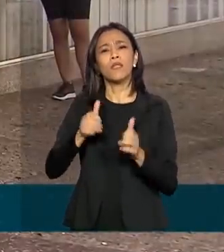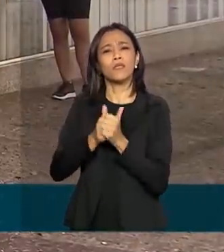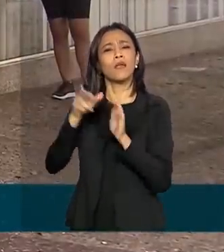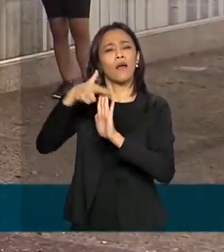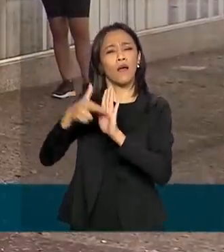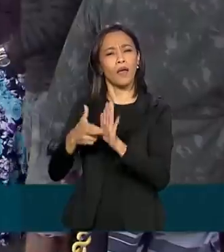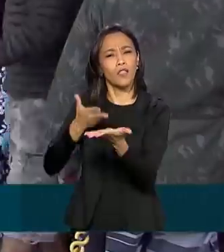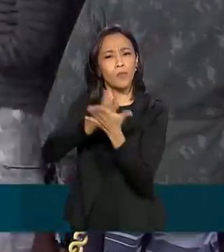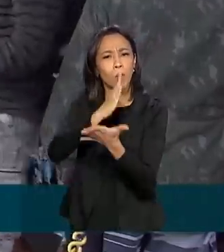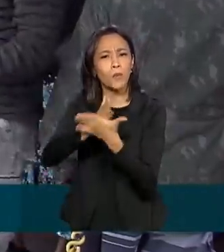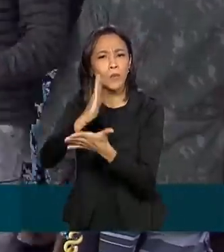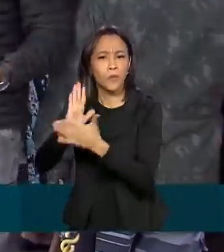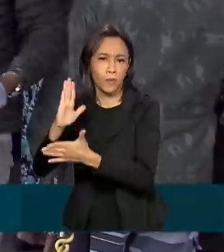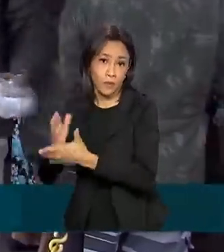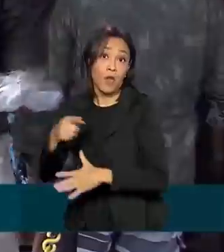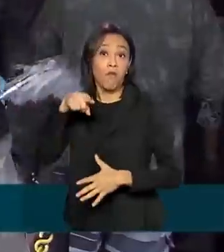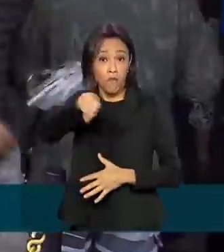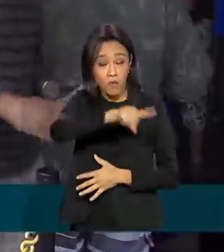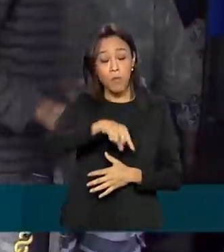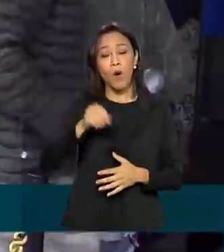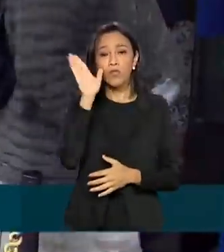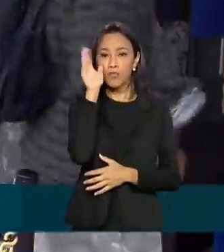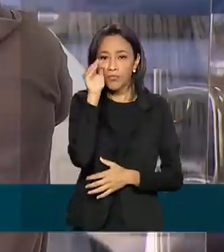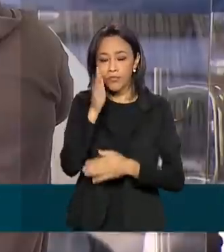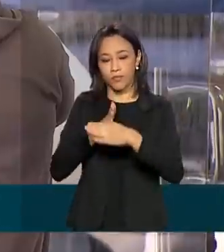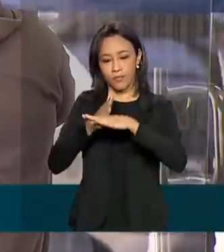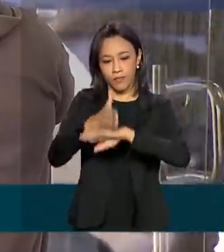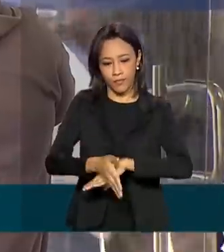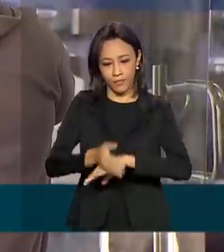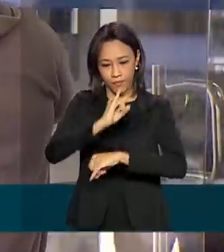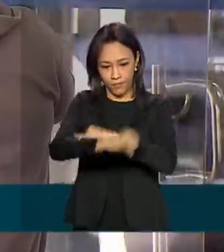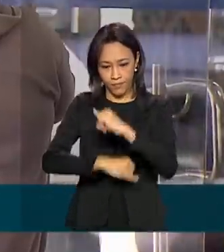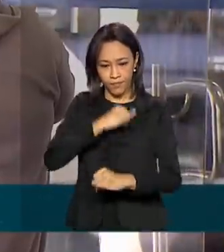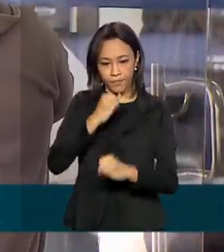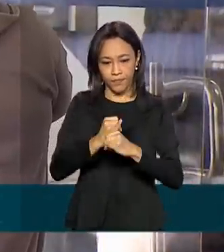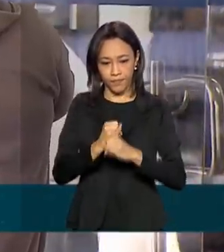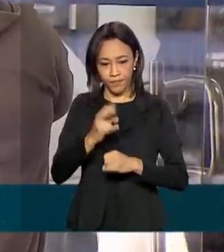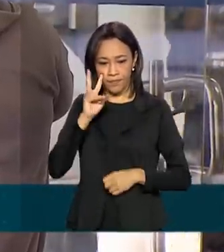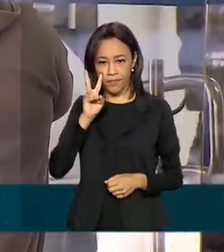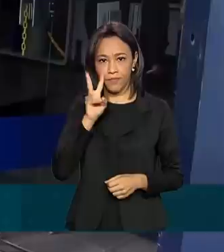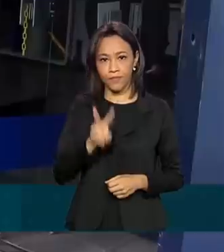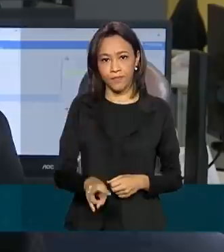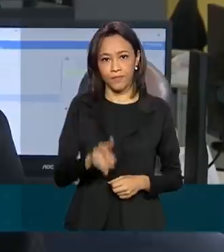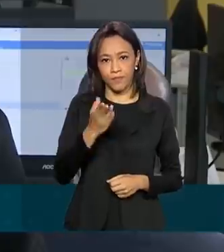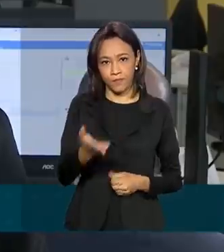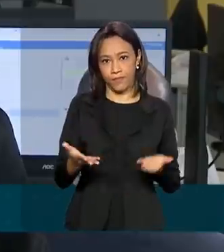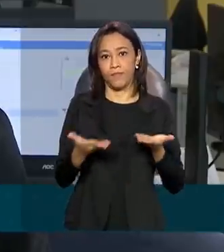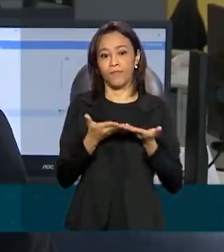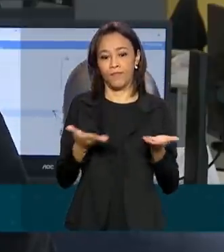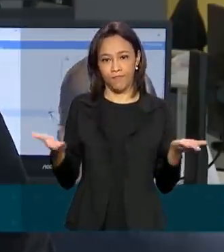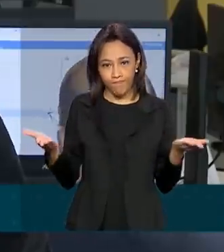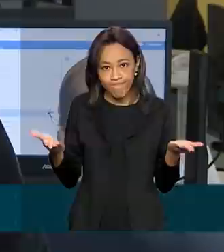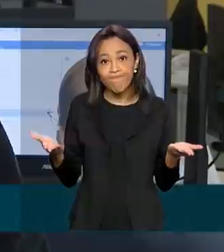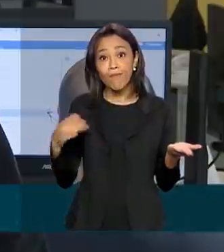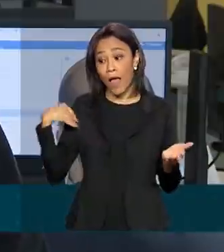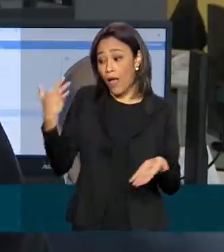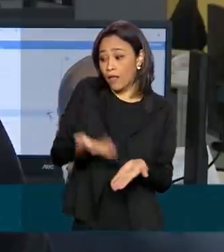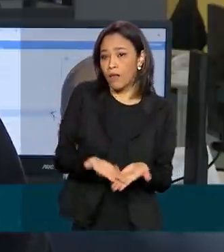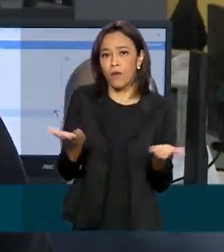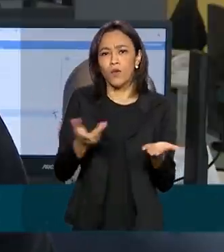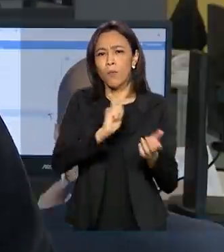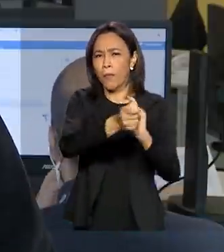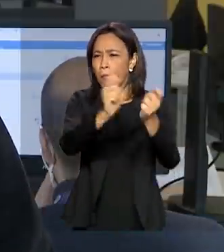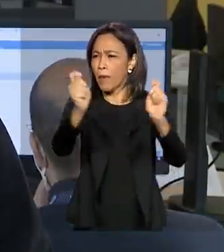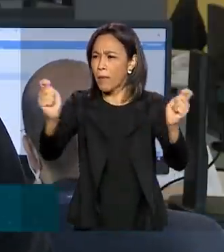Os trabalhadores podem consultar a tabela no endereço auxílio.caixa.gov.br. Até agora já foram